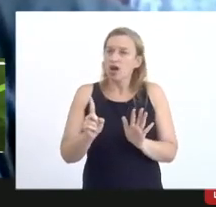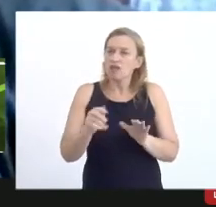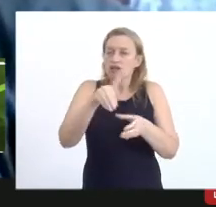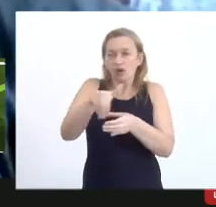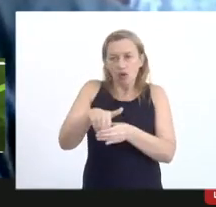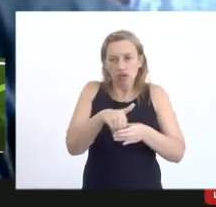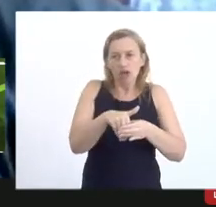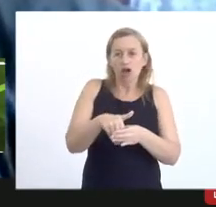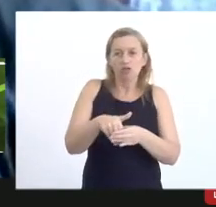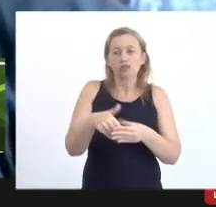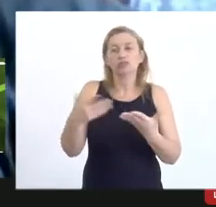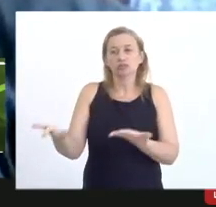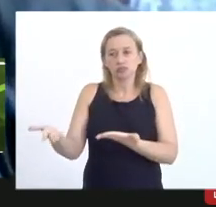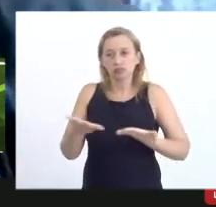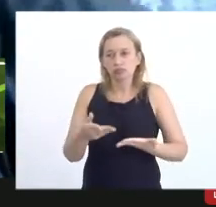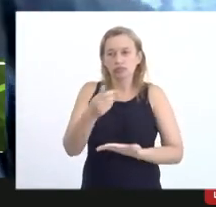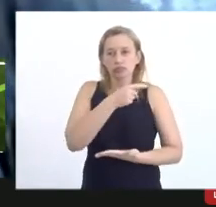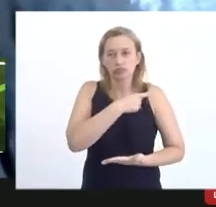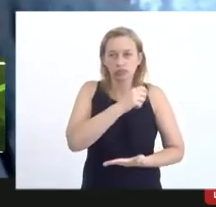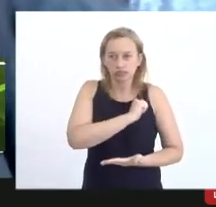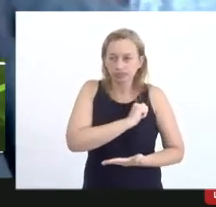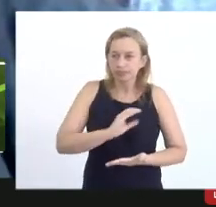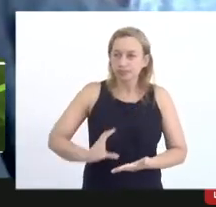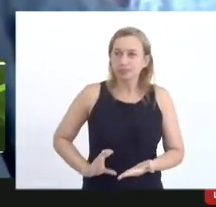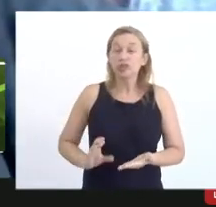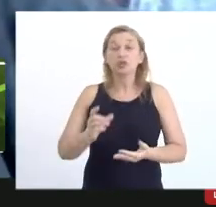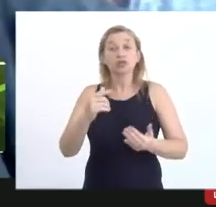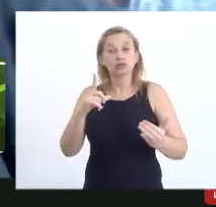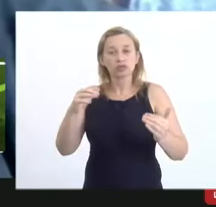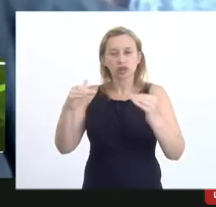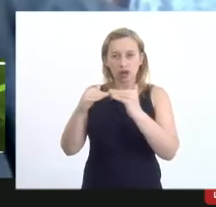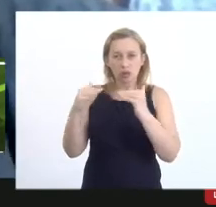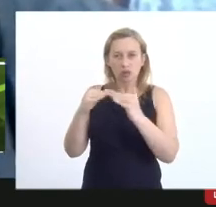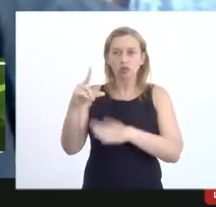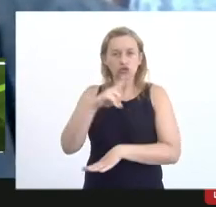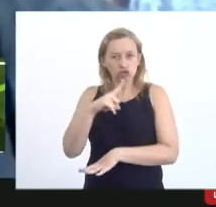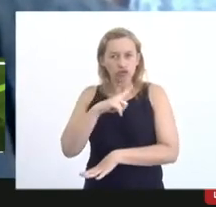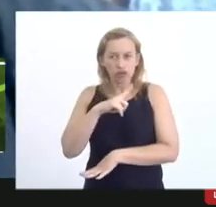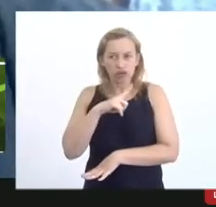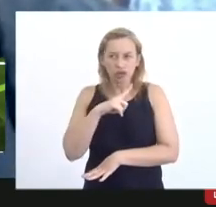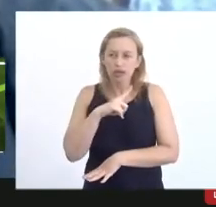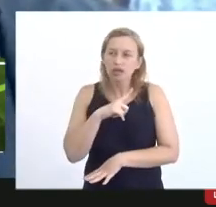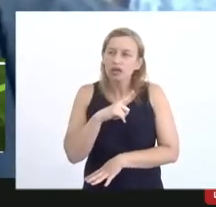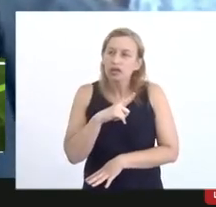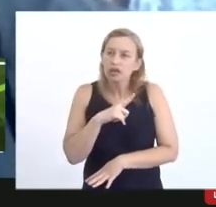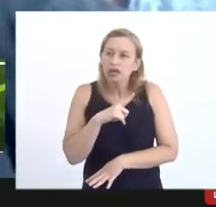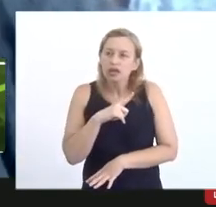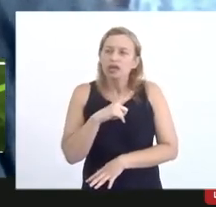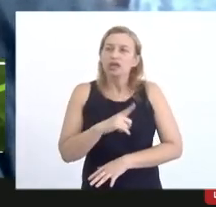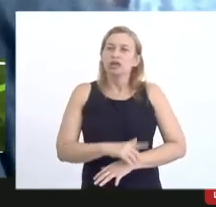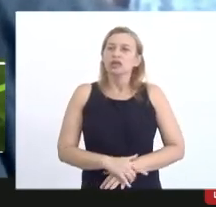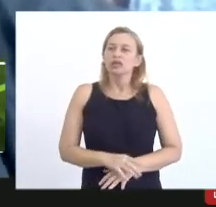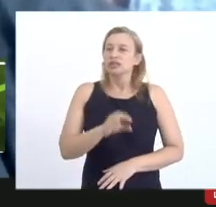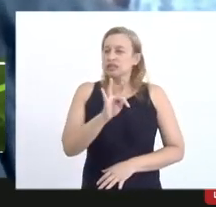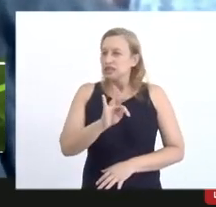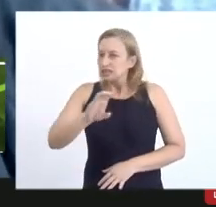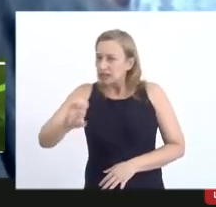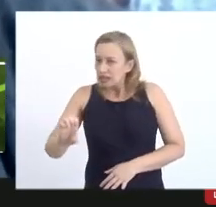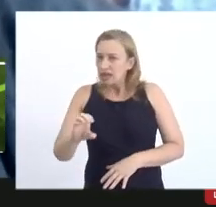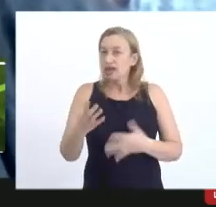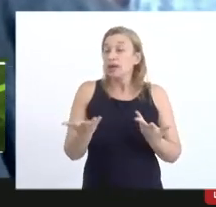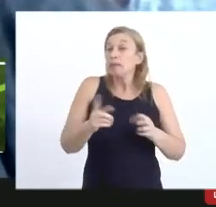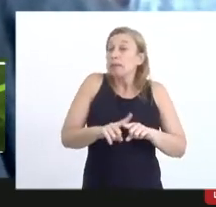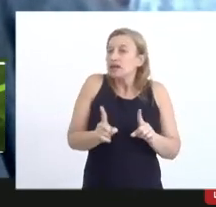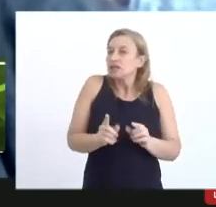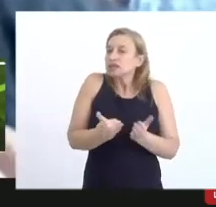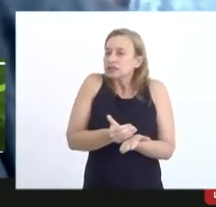convidar com o André Siciliano quando a gente estiver de acordo ouvindo os produtores o TCE mas a